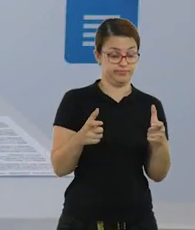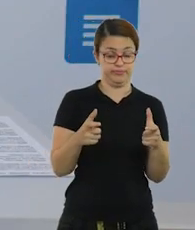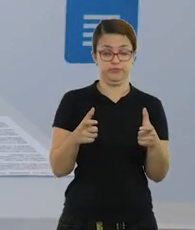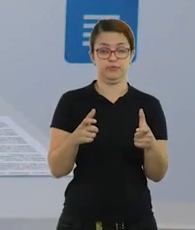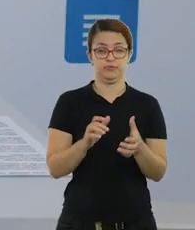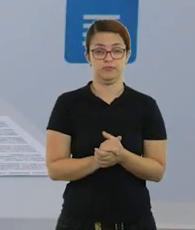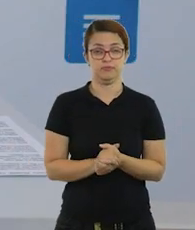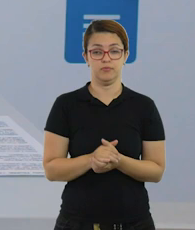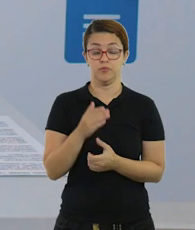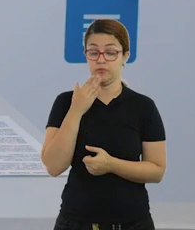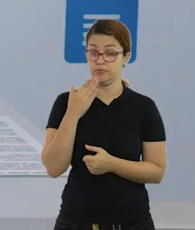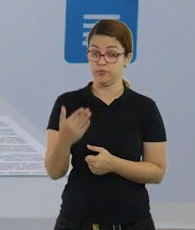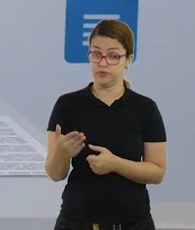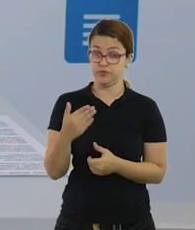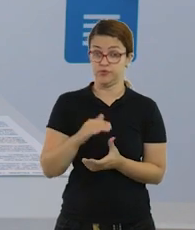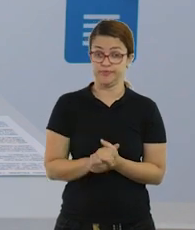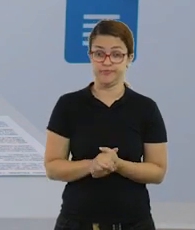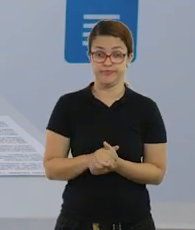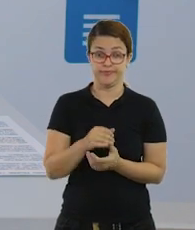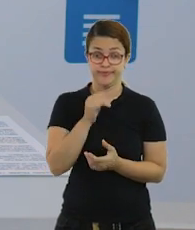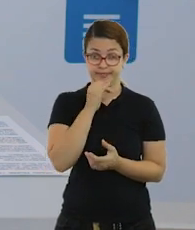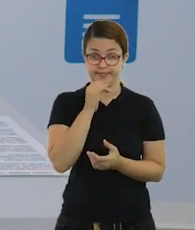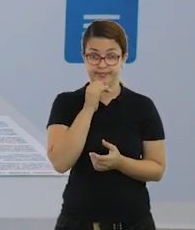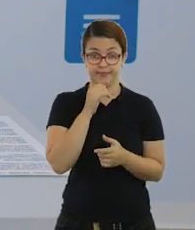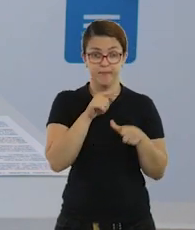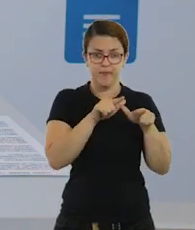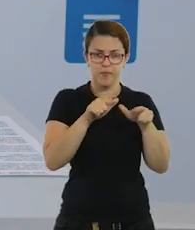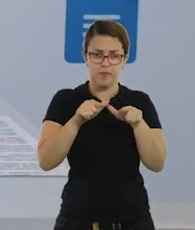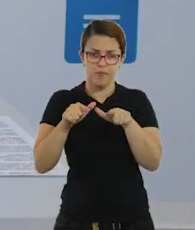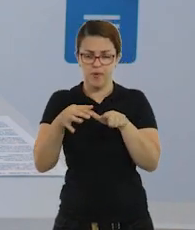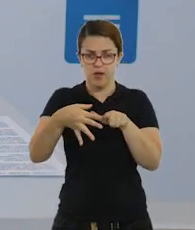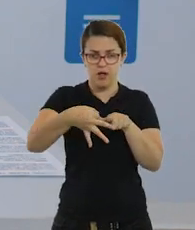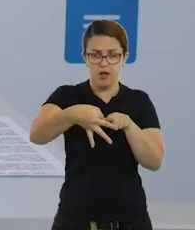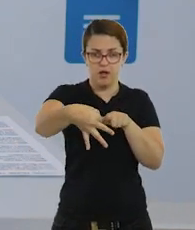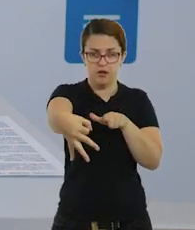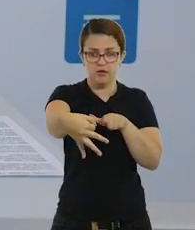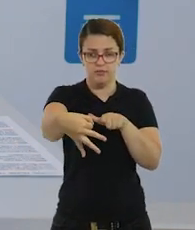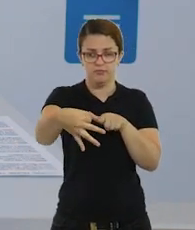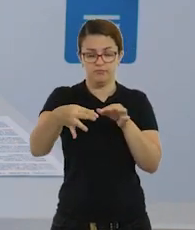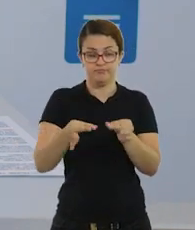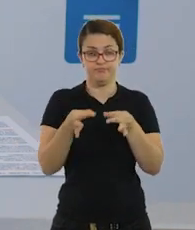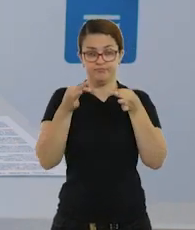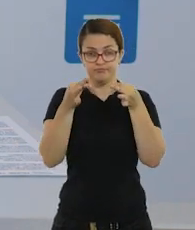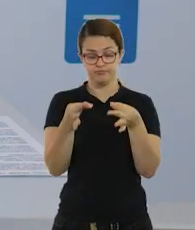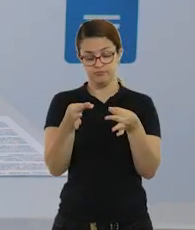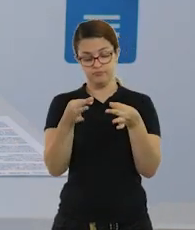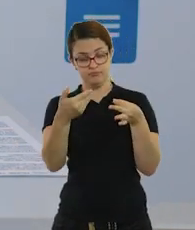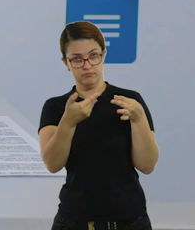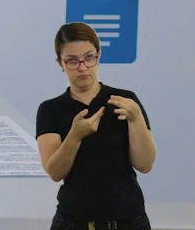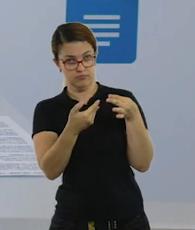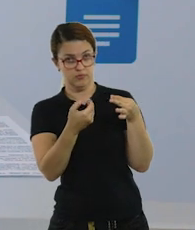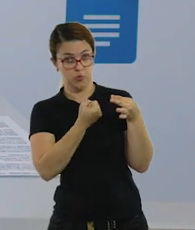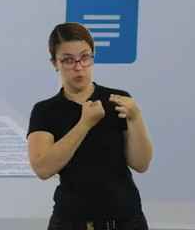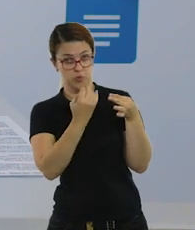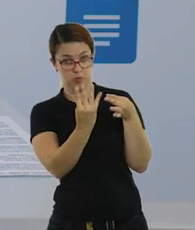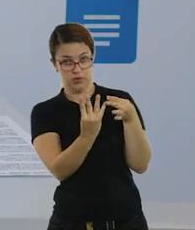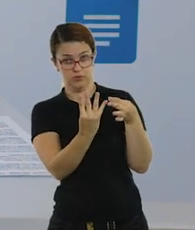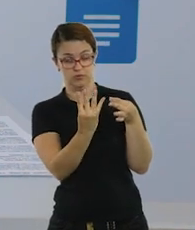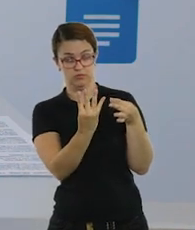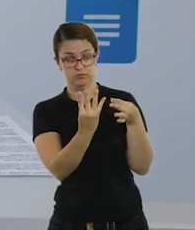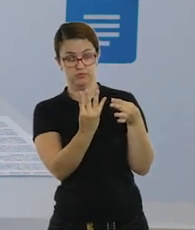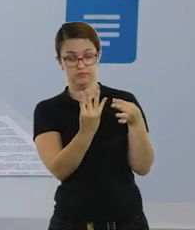E aí, vocês podem pedir para que a criança escolha uma ficha aleatória. Então, aqui. Quatro.